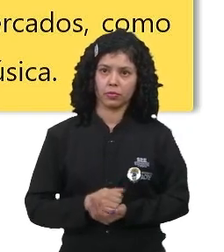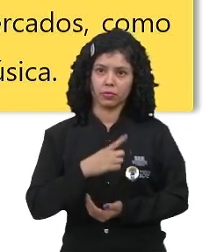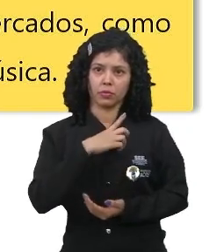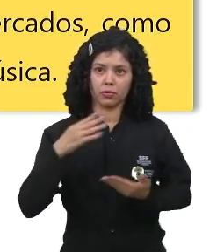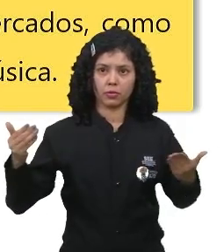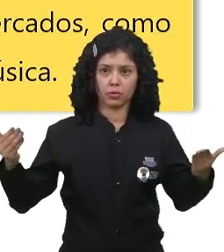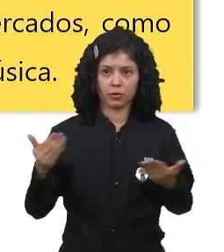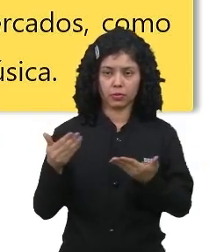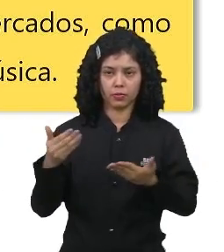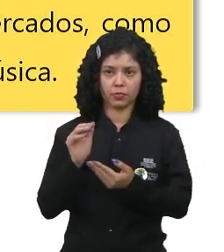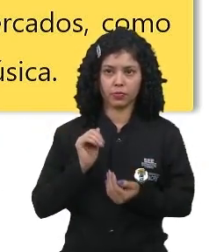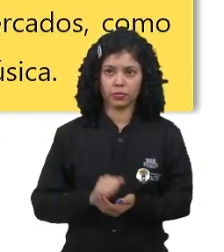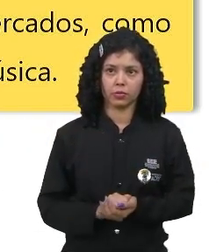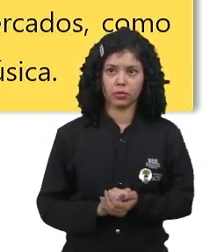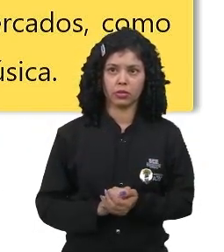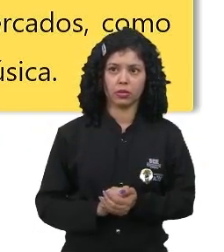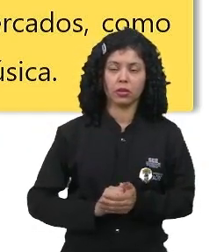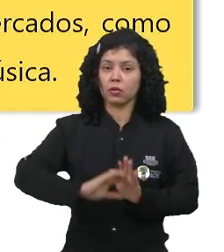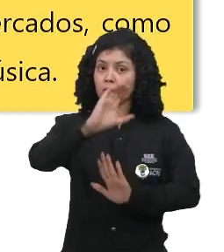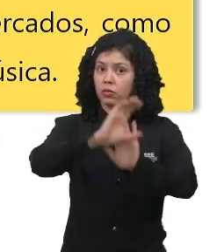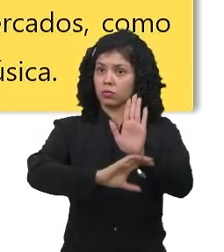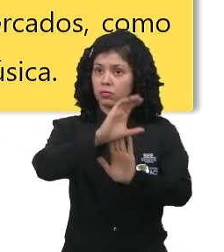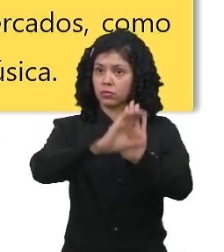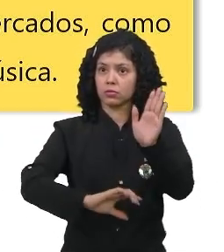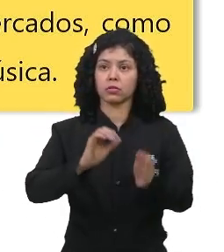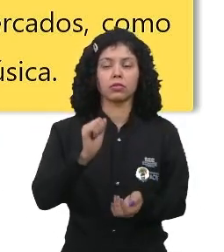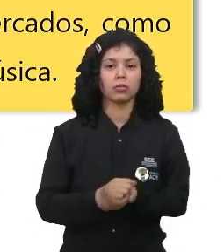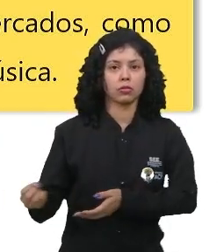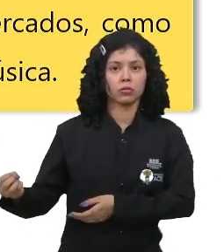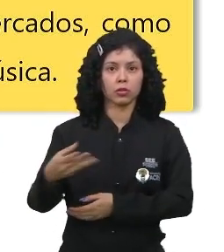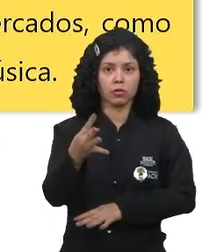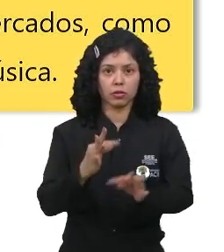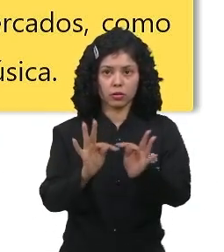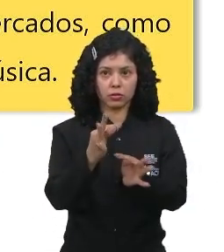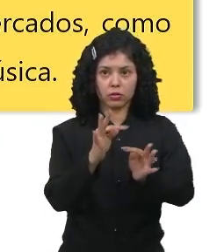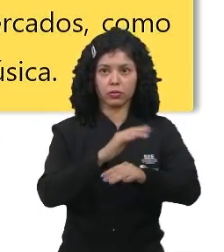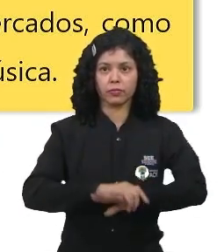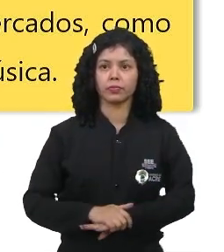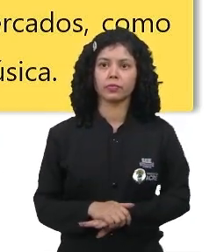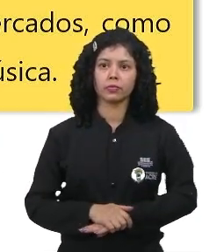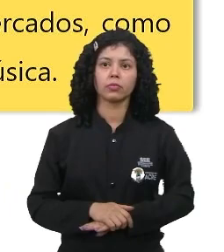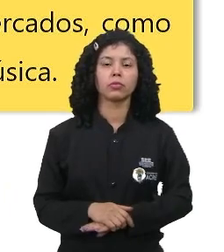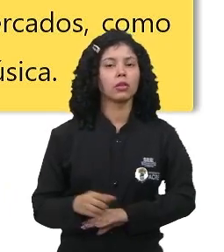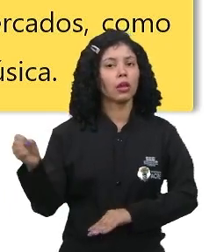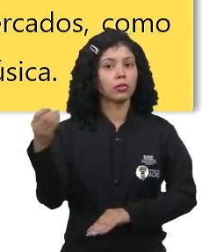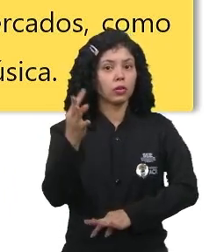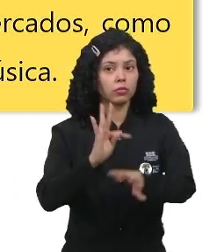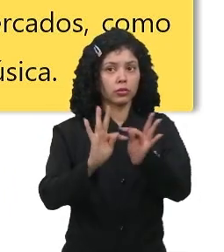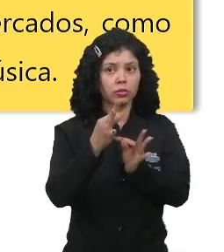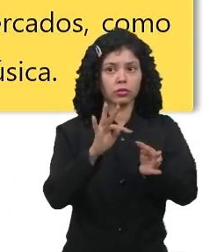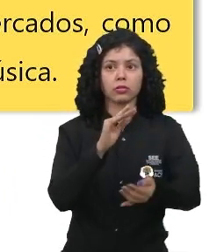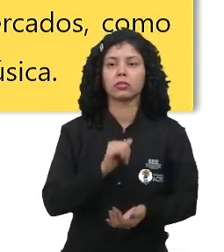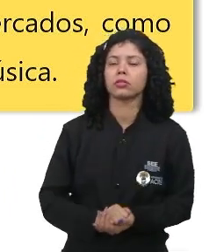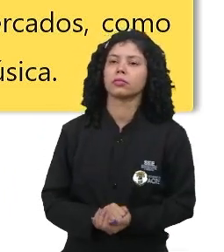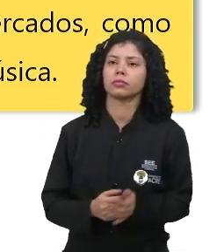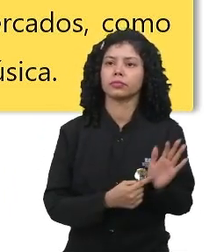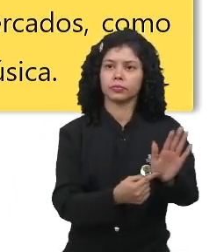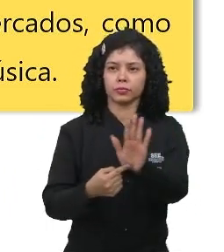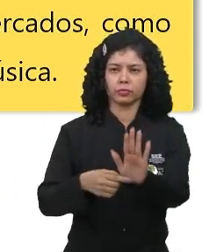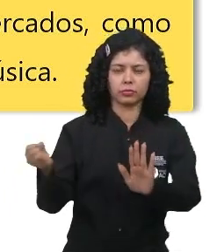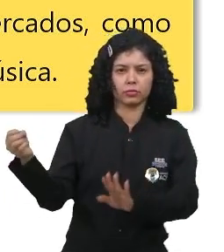aqui, ó, a definição das inovações tecnológicas. As inovações tecnológicas